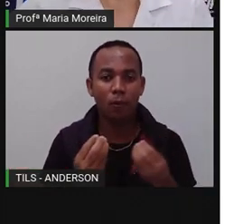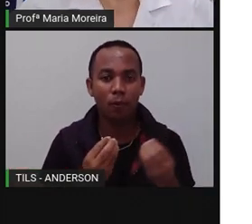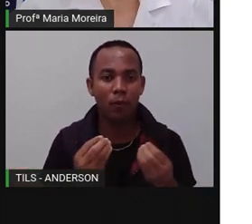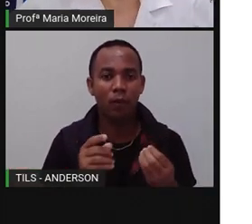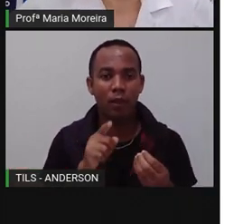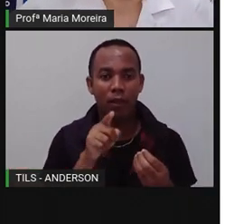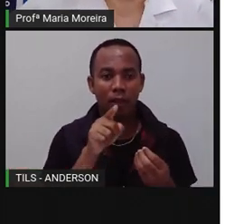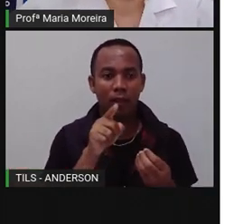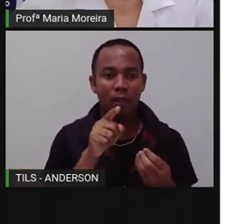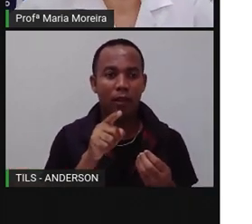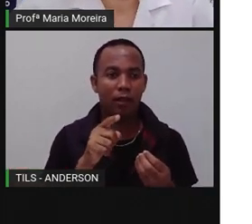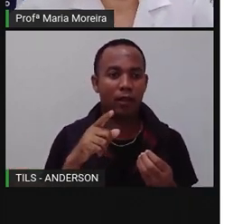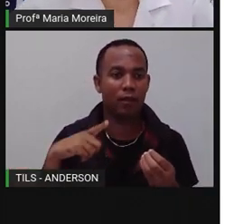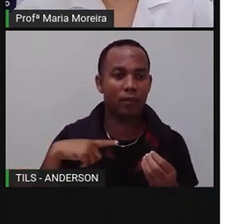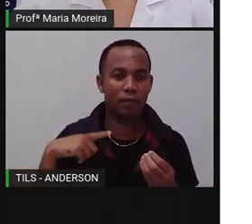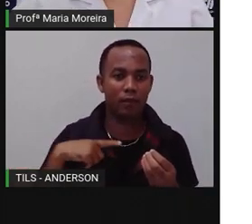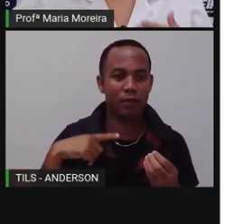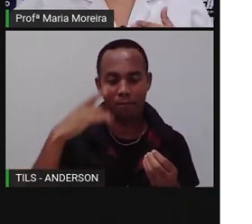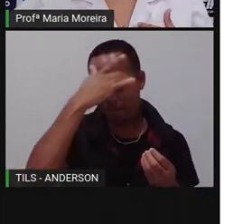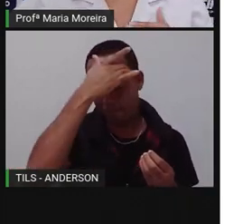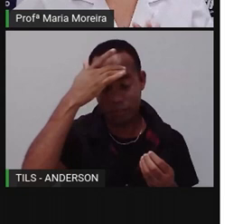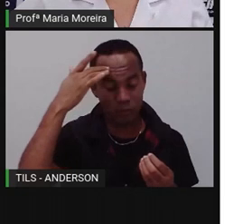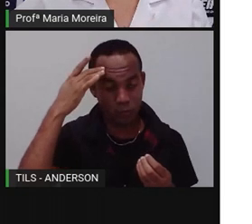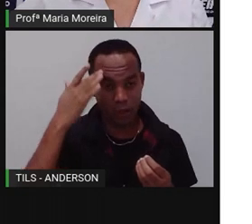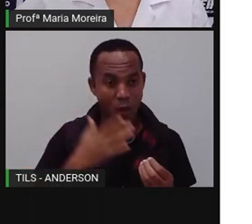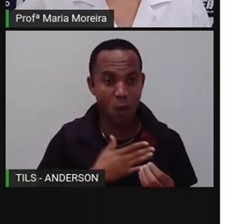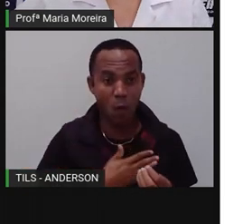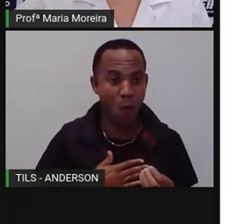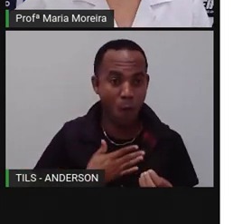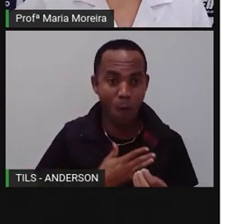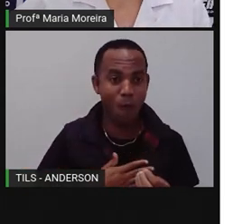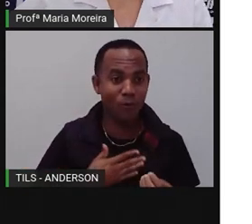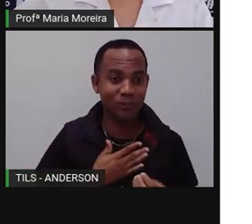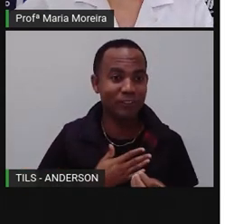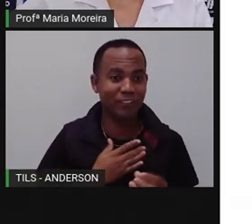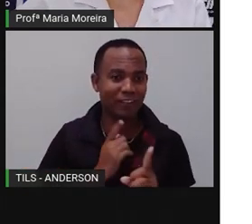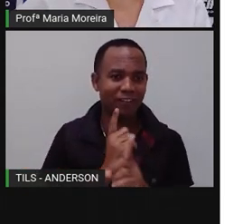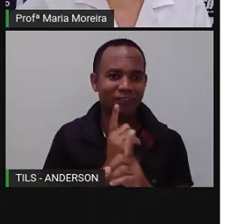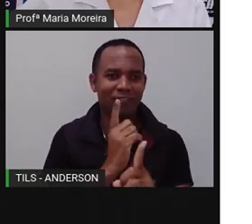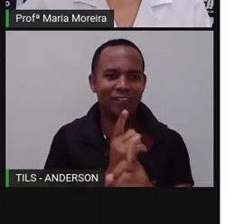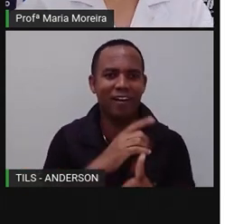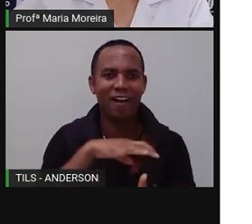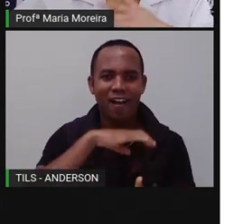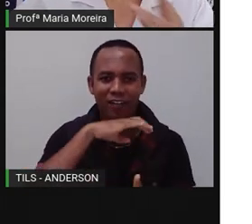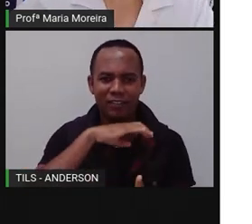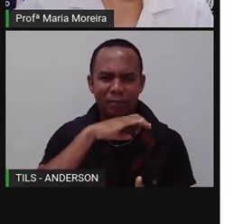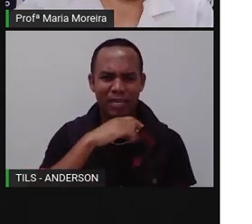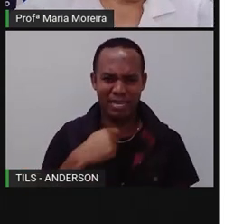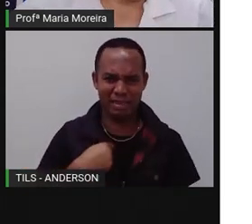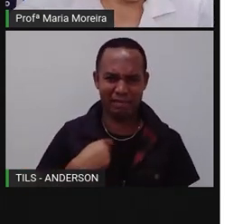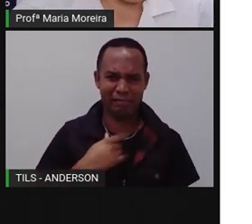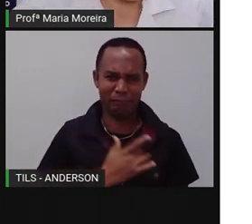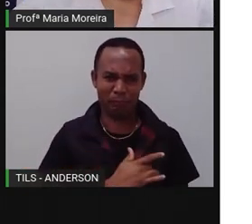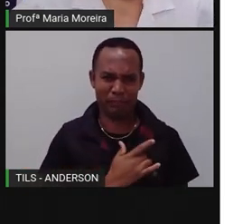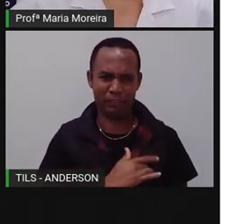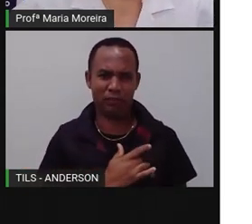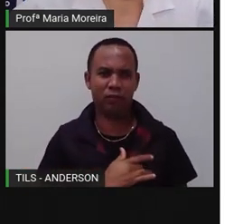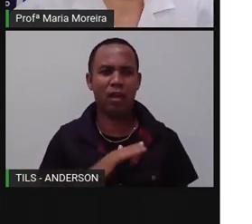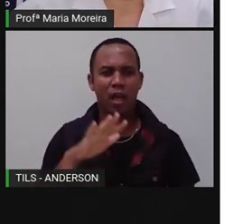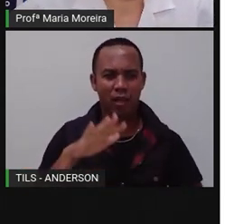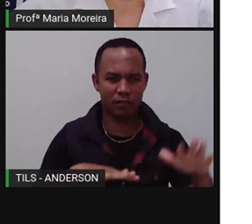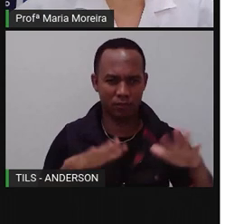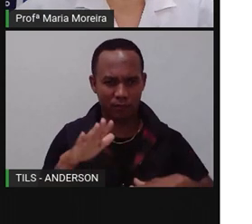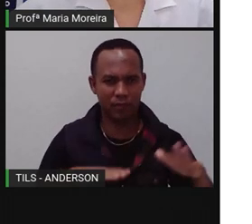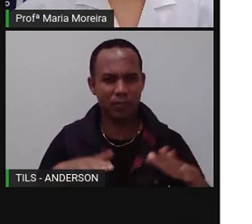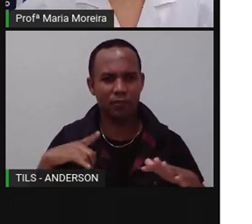safari está no roteiro de muitos aventureiros. Eu não iria. Medo demais. E assim, acontecem alguns acidentes aí